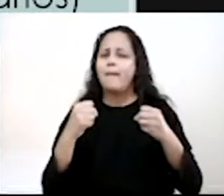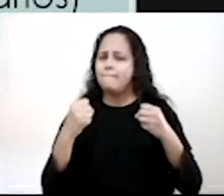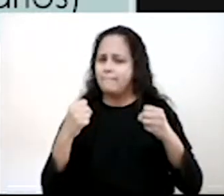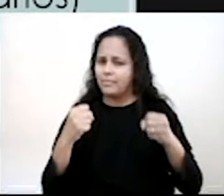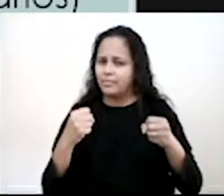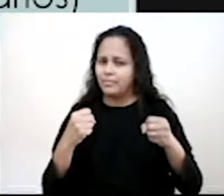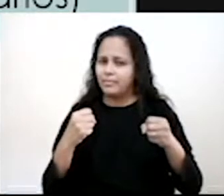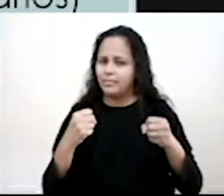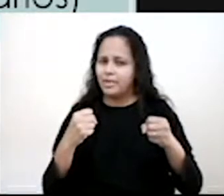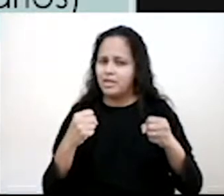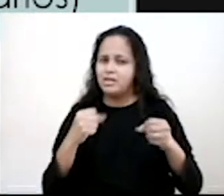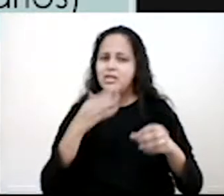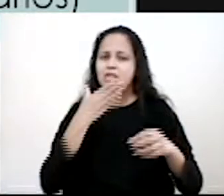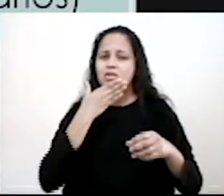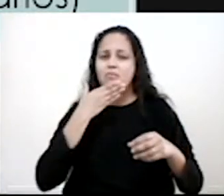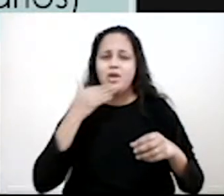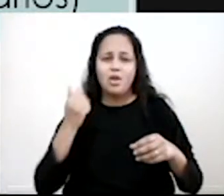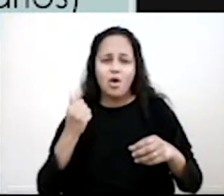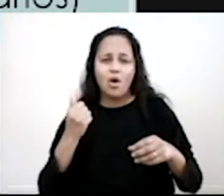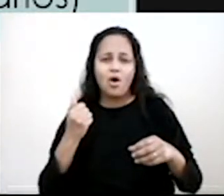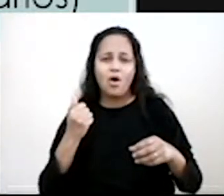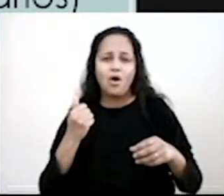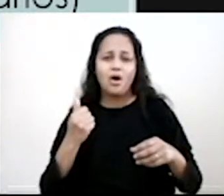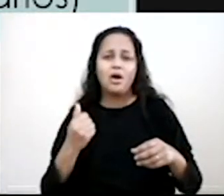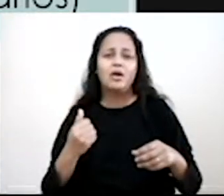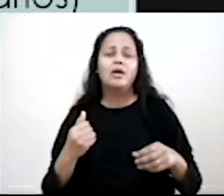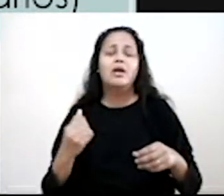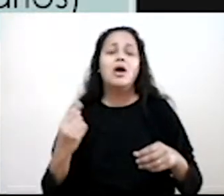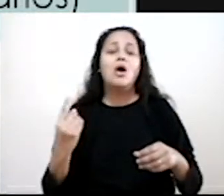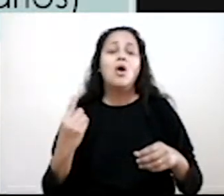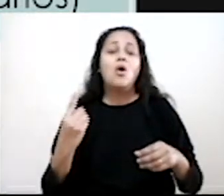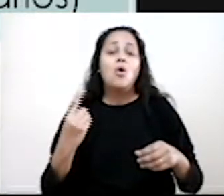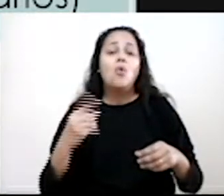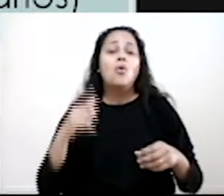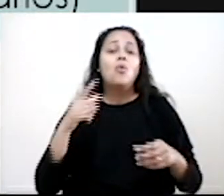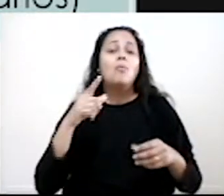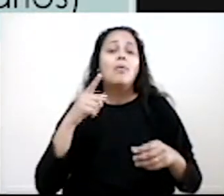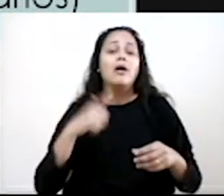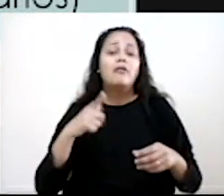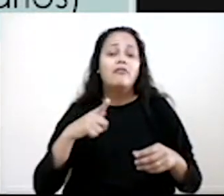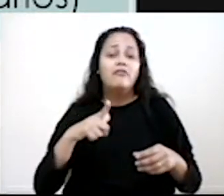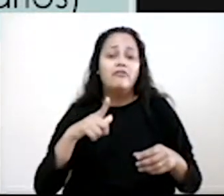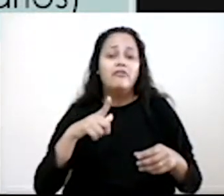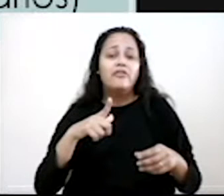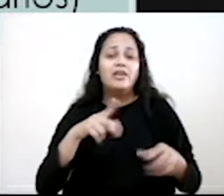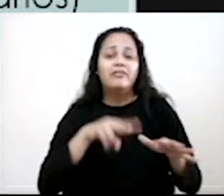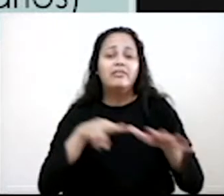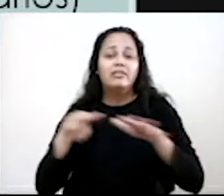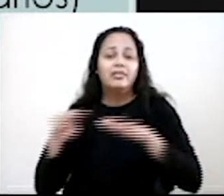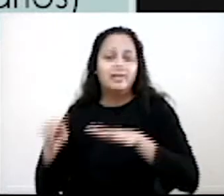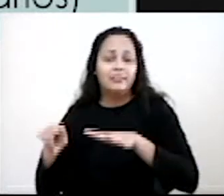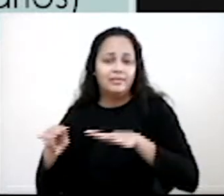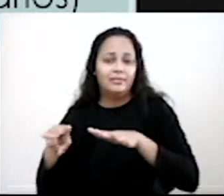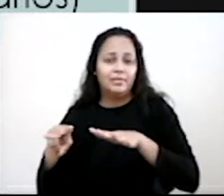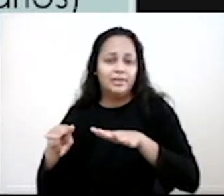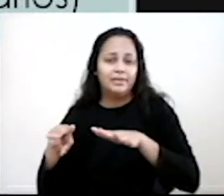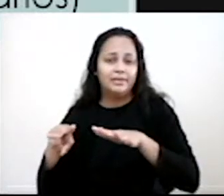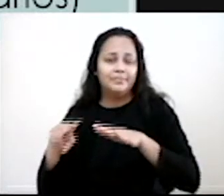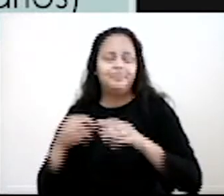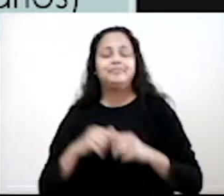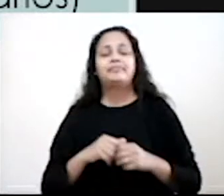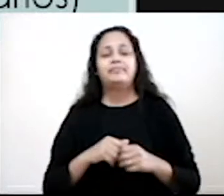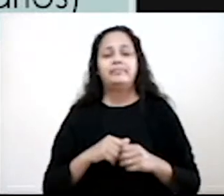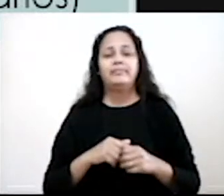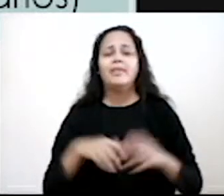uma maior elaboração. Então, às vezes ela sai uma vez por semana, né? Ela não é diária. Não tem que se produzir uma reportagem por